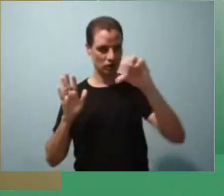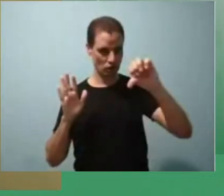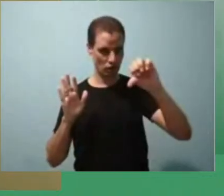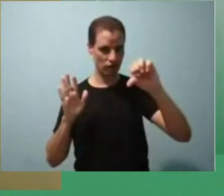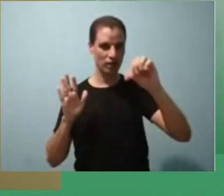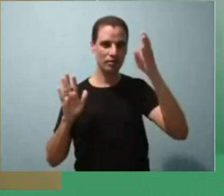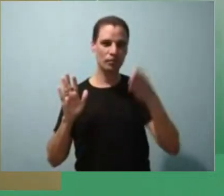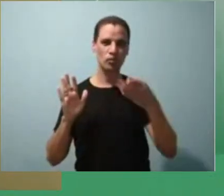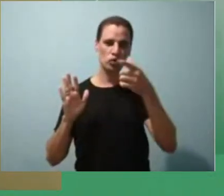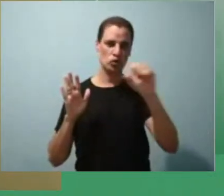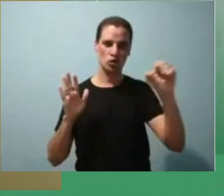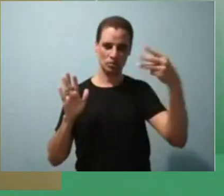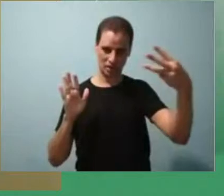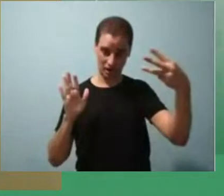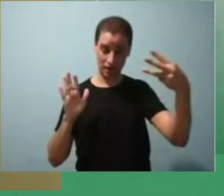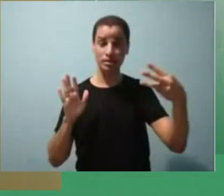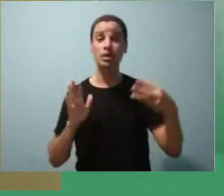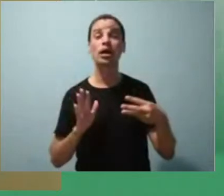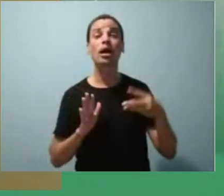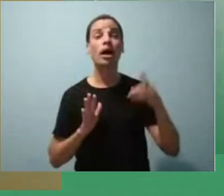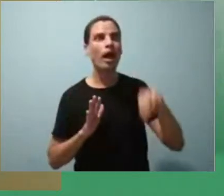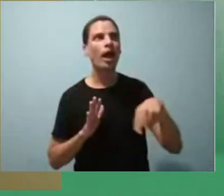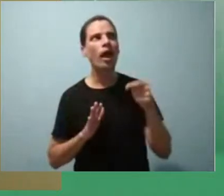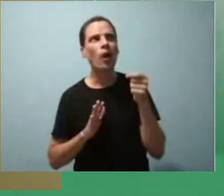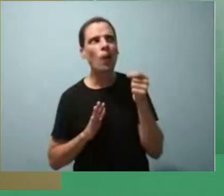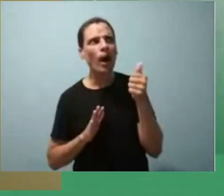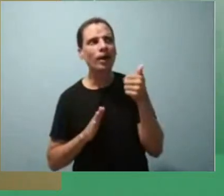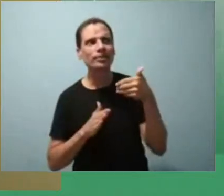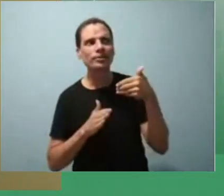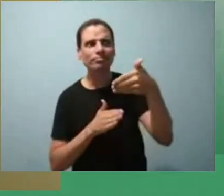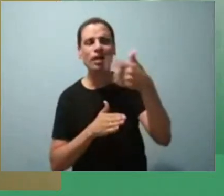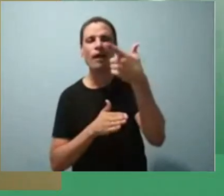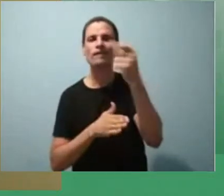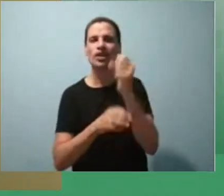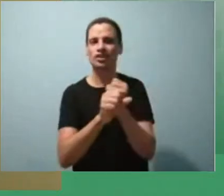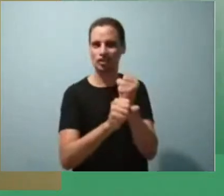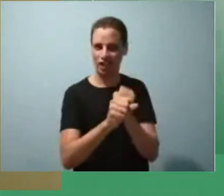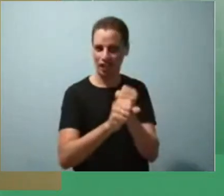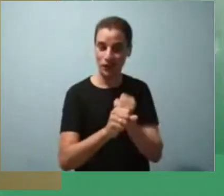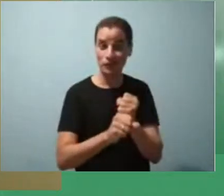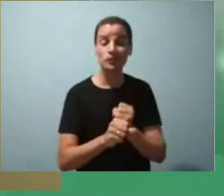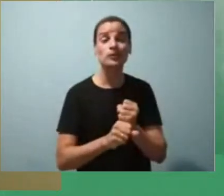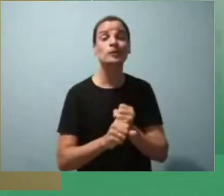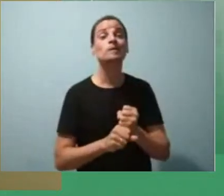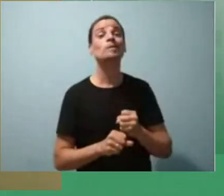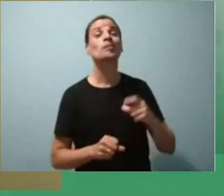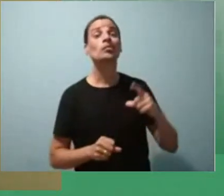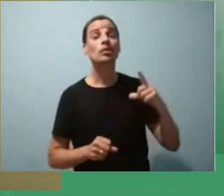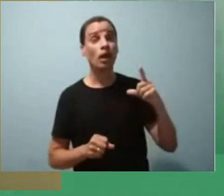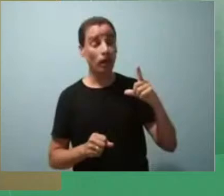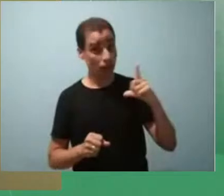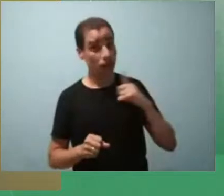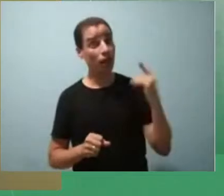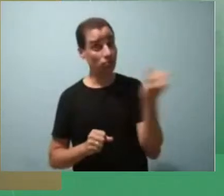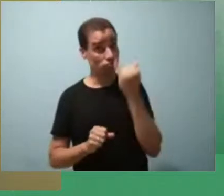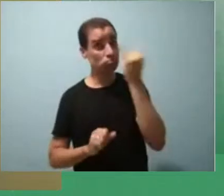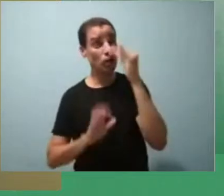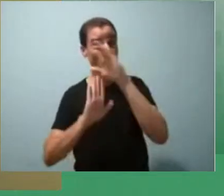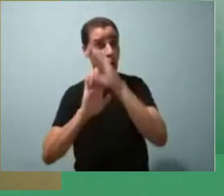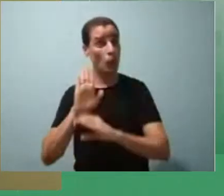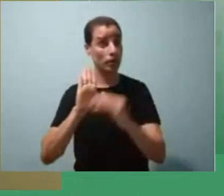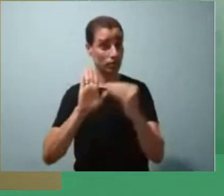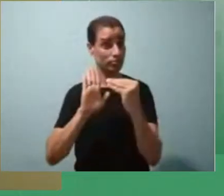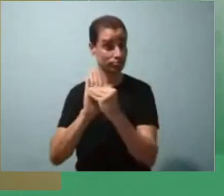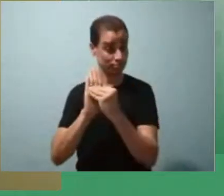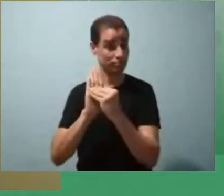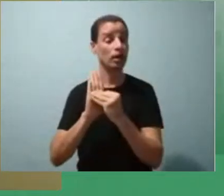que está prestes a completar 20 anos agora, e trouxe a dança para o nosso currículo, obrigando as